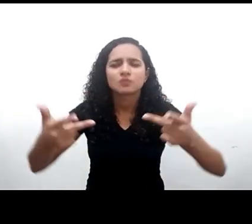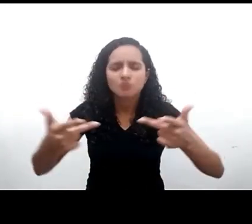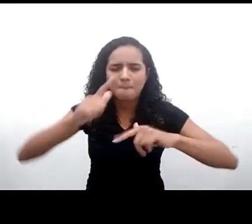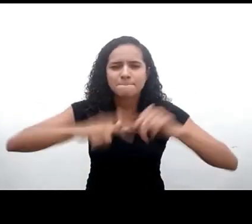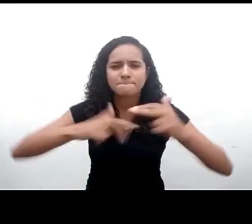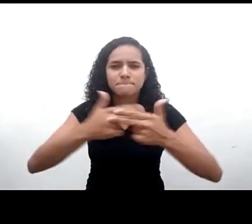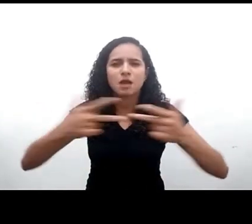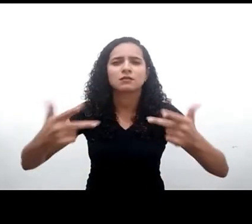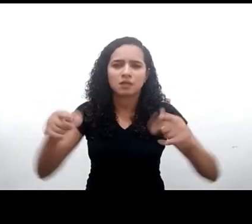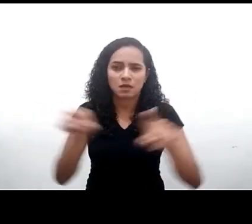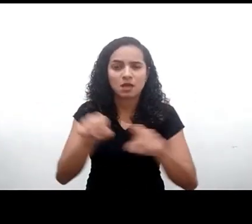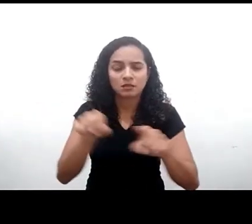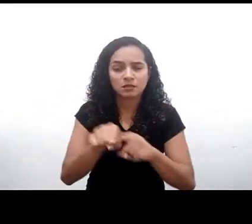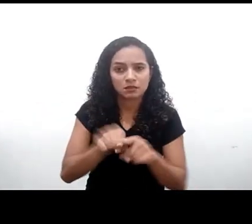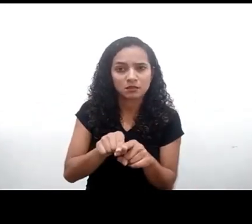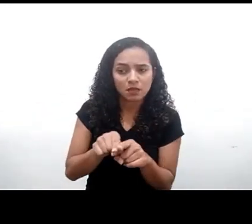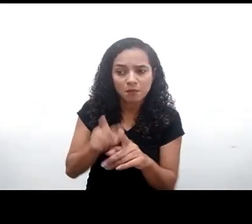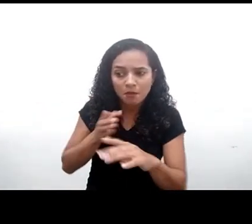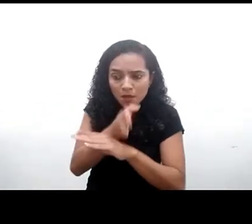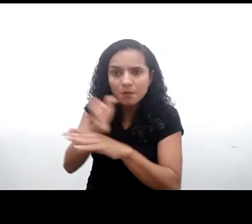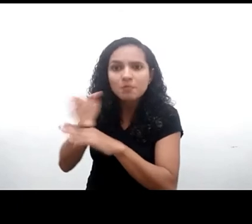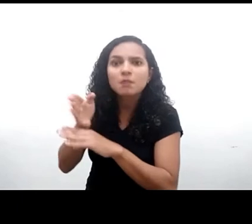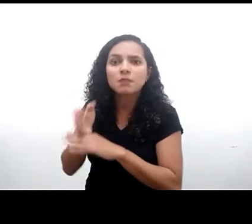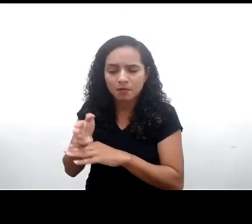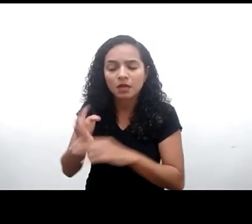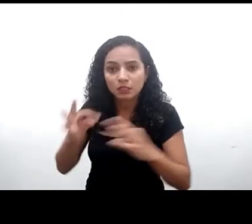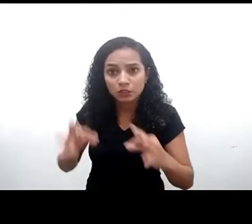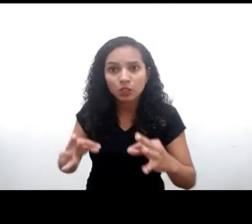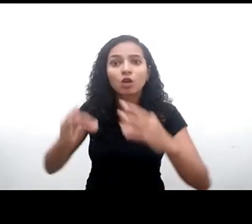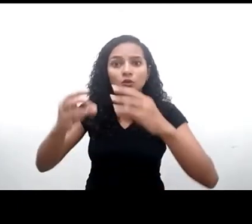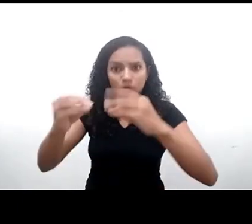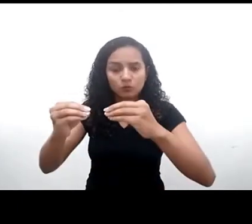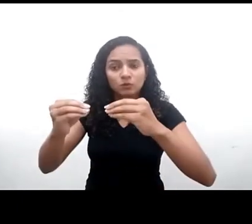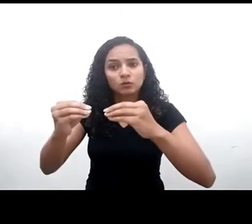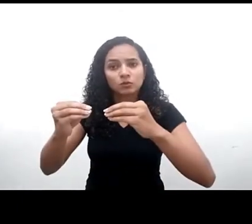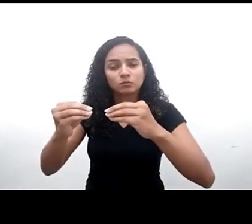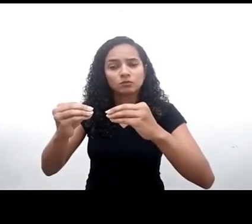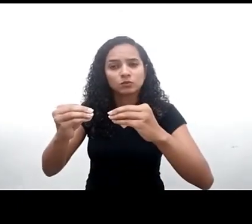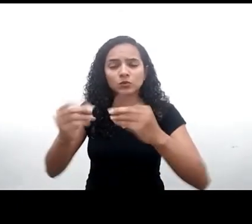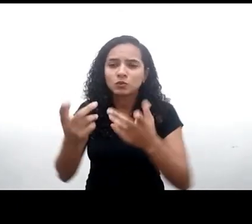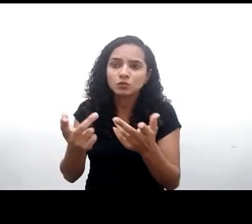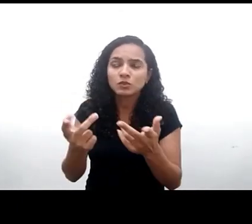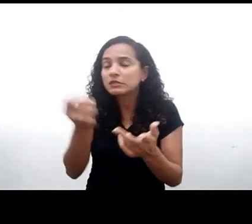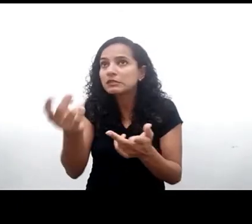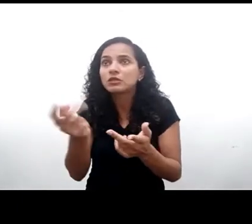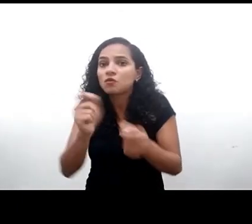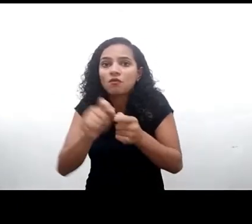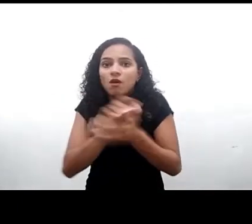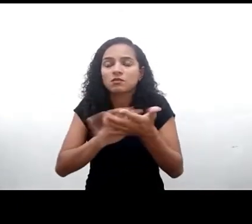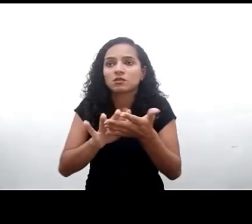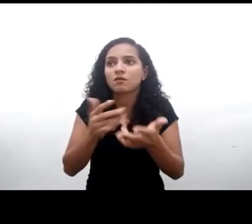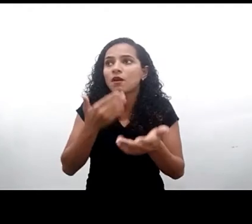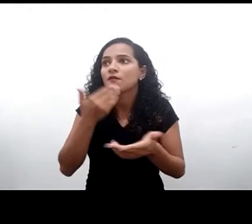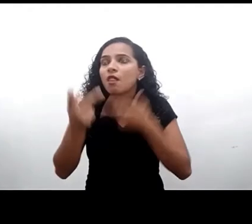Sem essas condições prévias, tudo são só palavras ao vento e